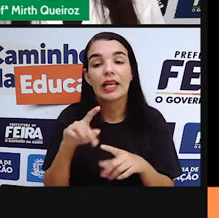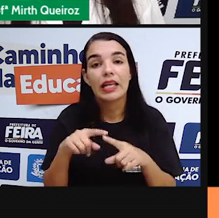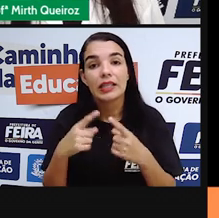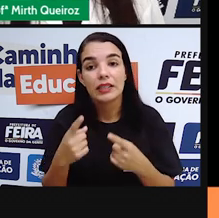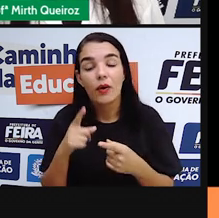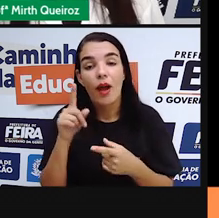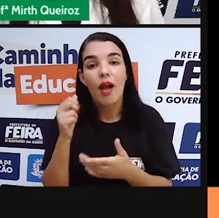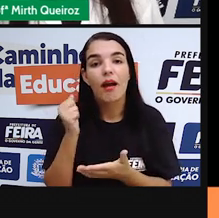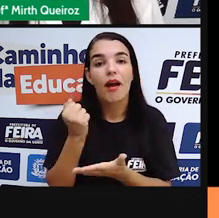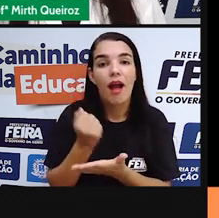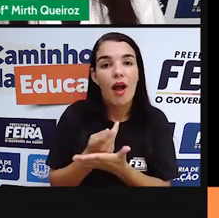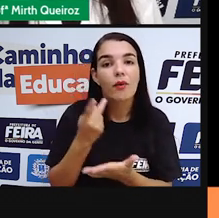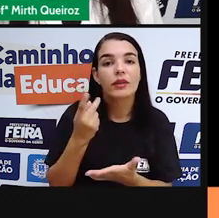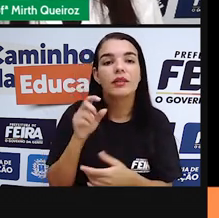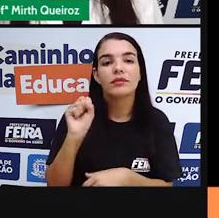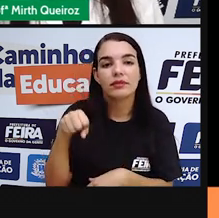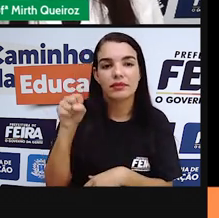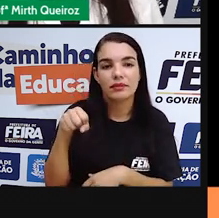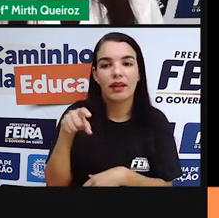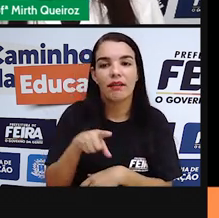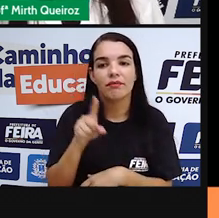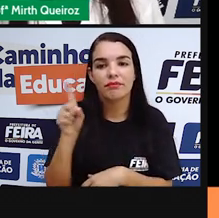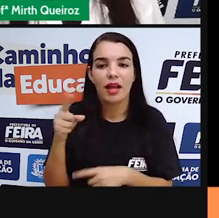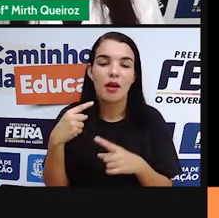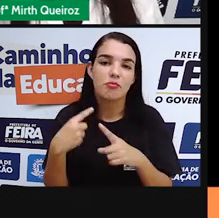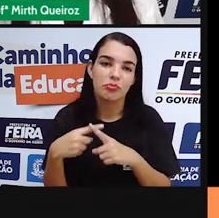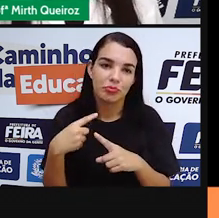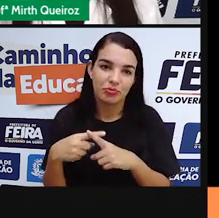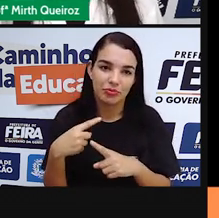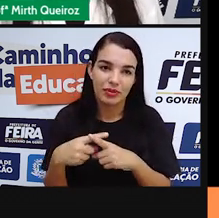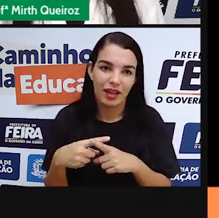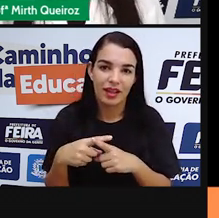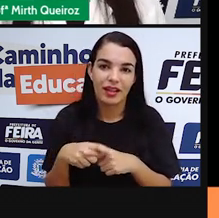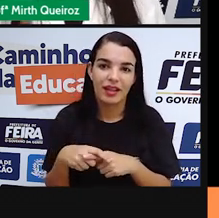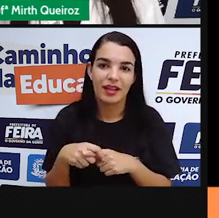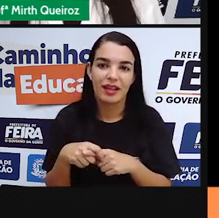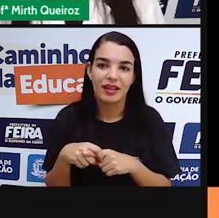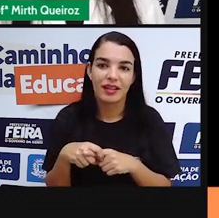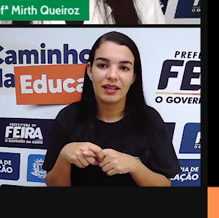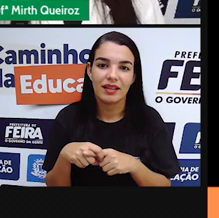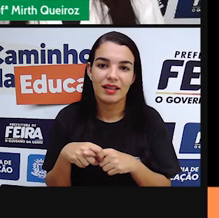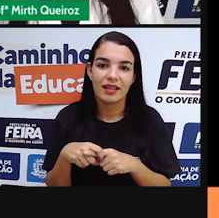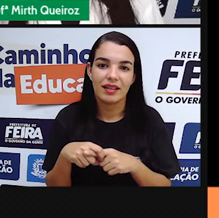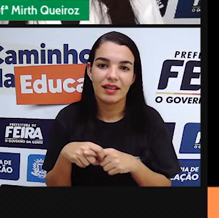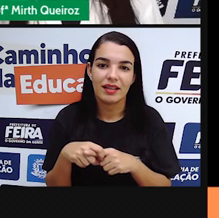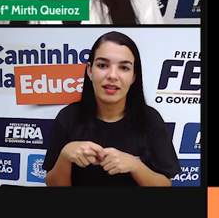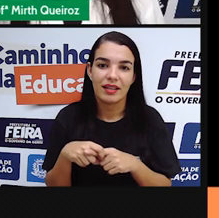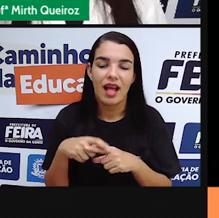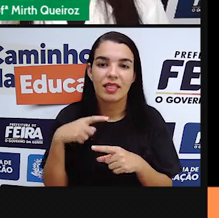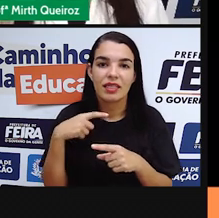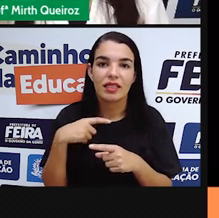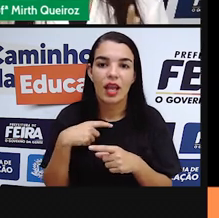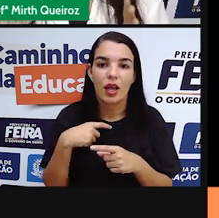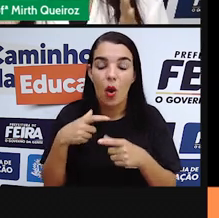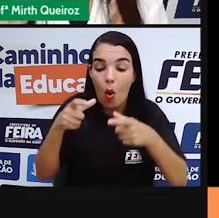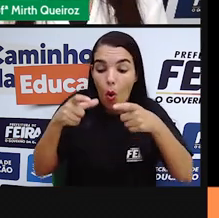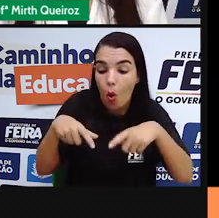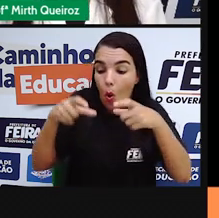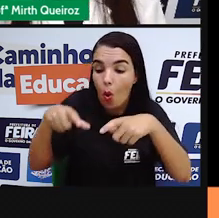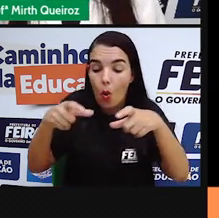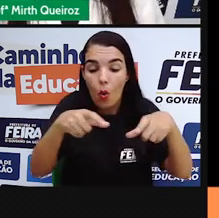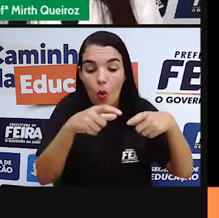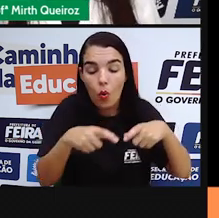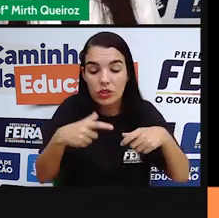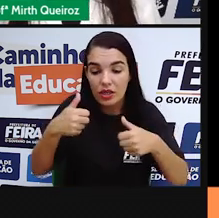acontece. E é devido à posição da